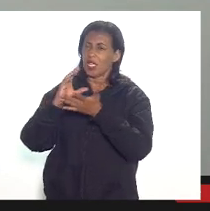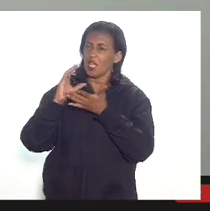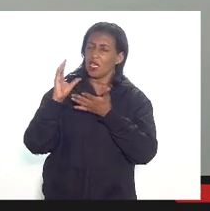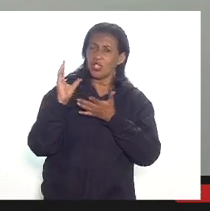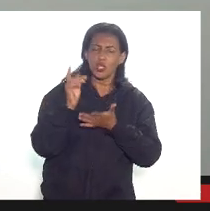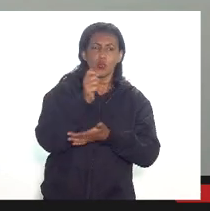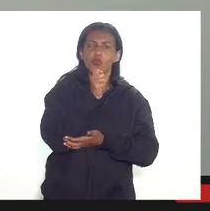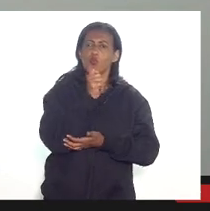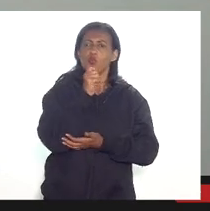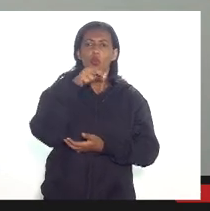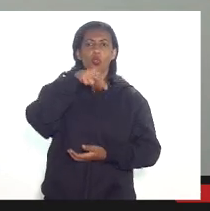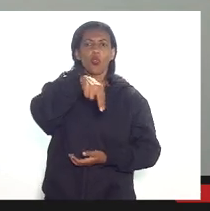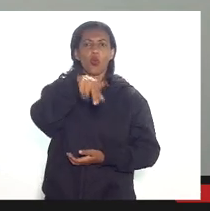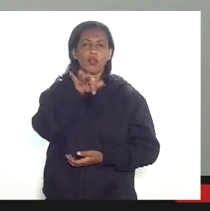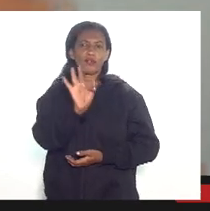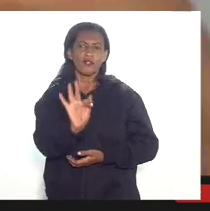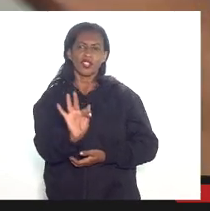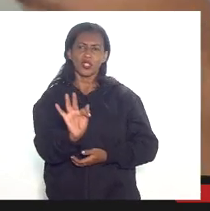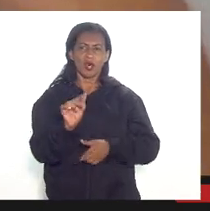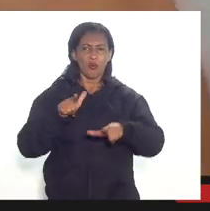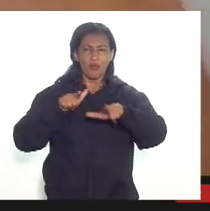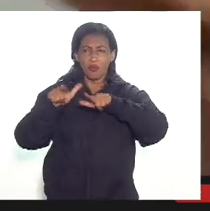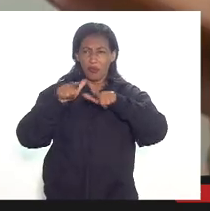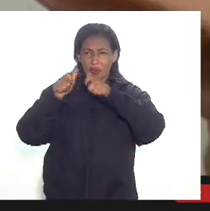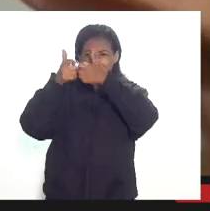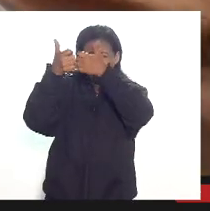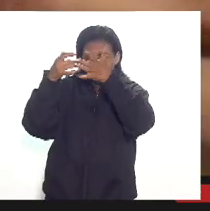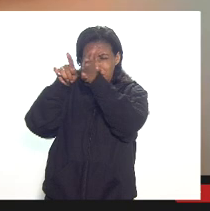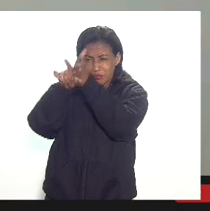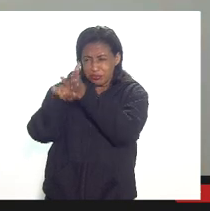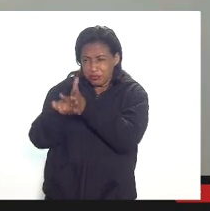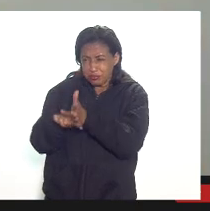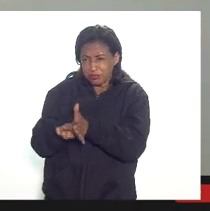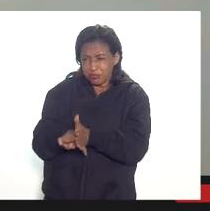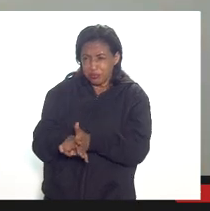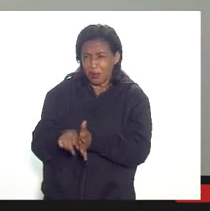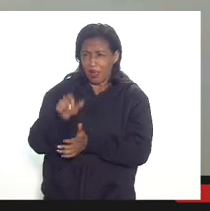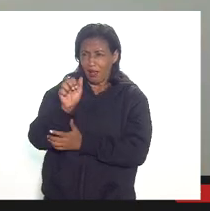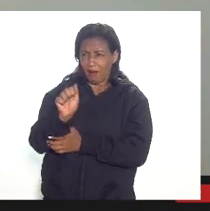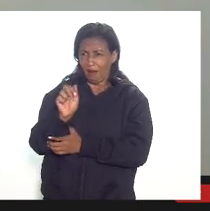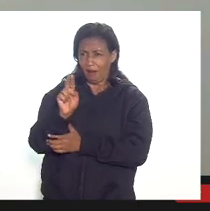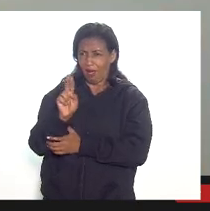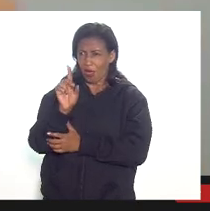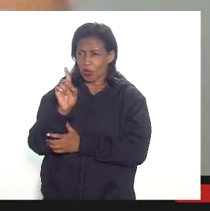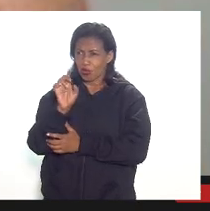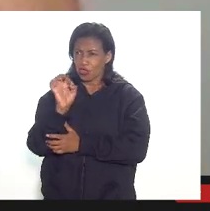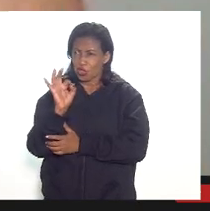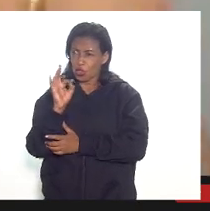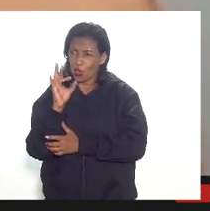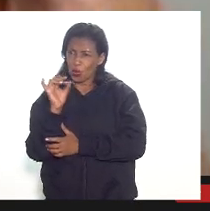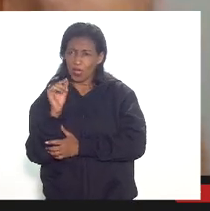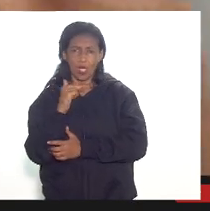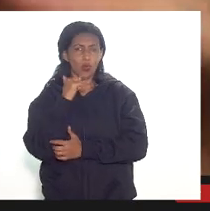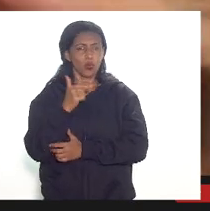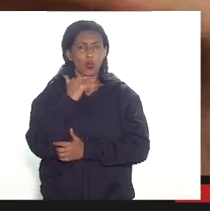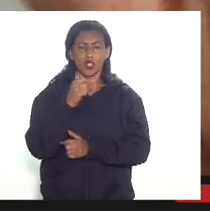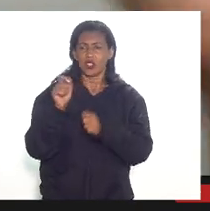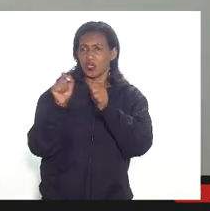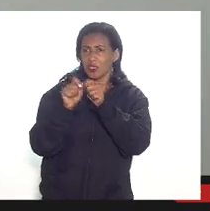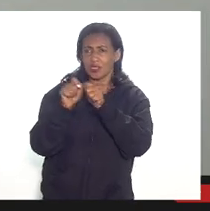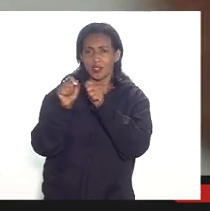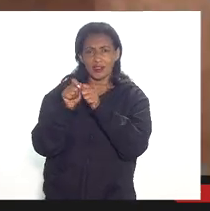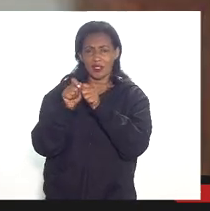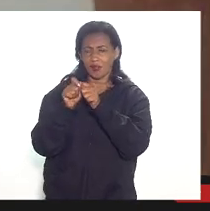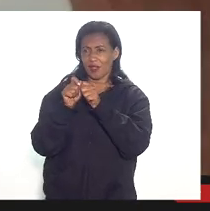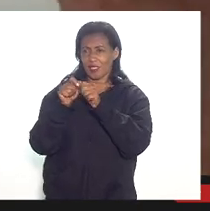não tinha nota fiscal então foi um trabalho minucioso de auditoria e eu quero dizer assim muito claro não adianta fazer fiscalização em sistemas